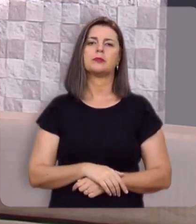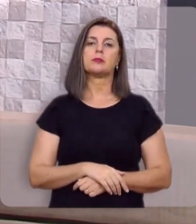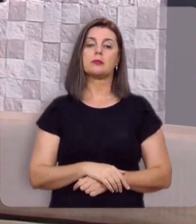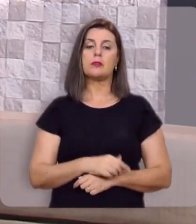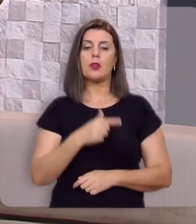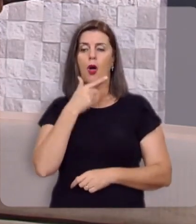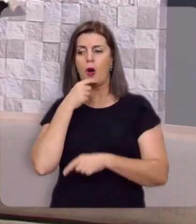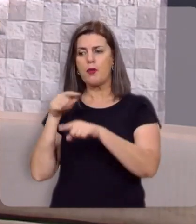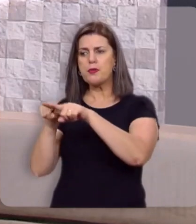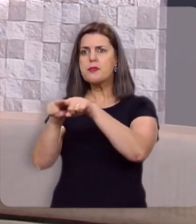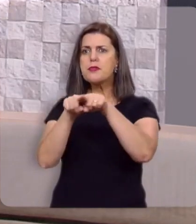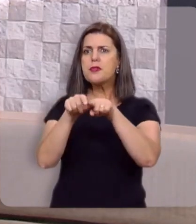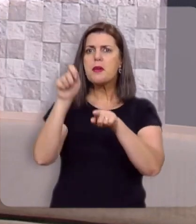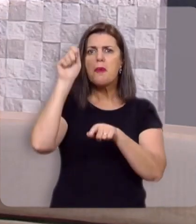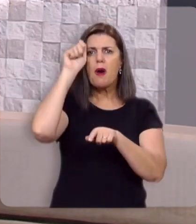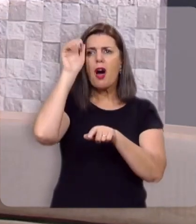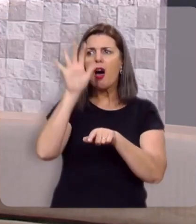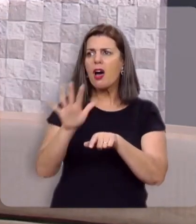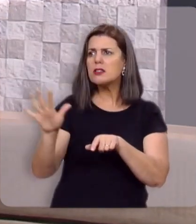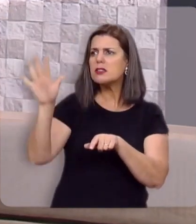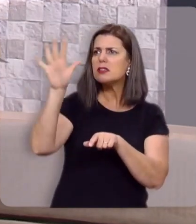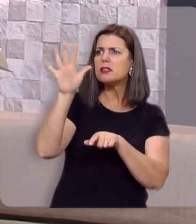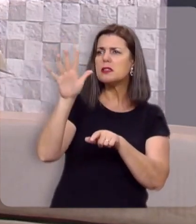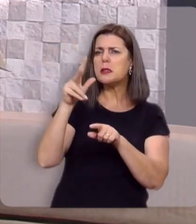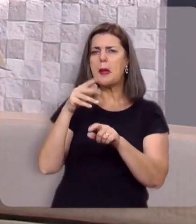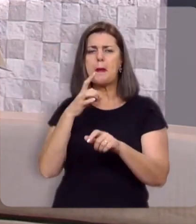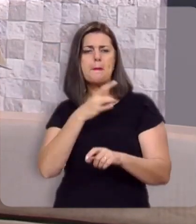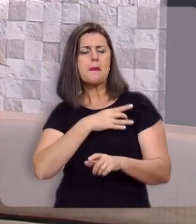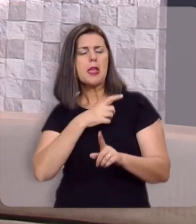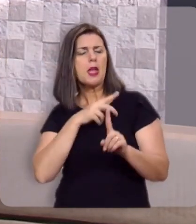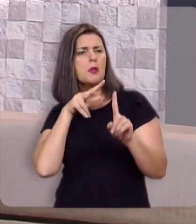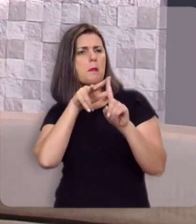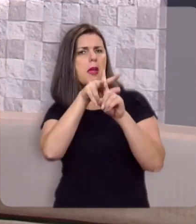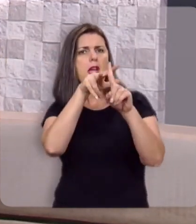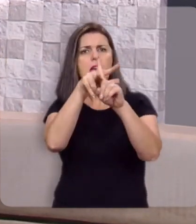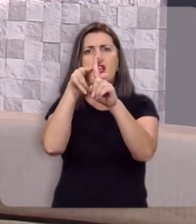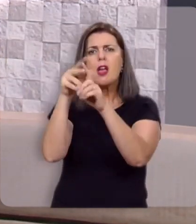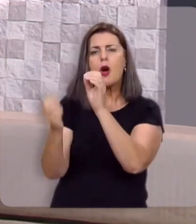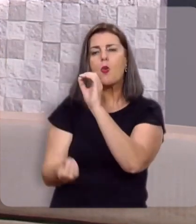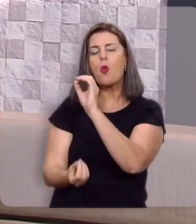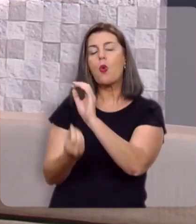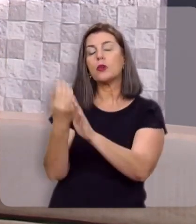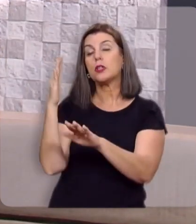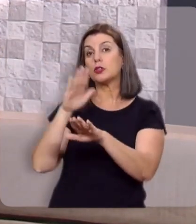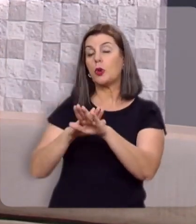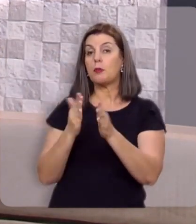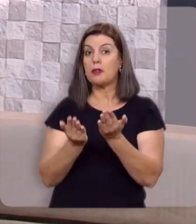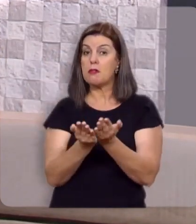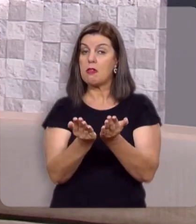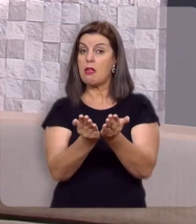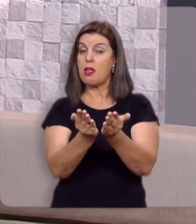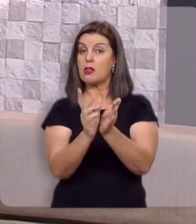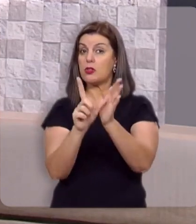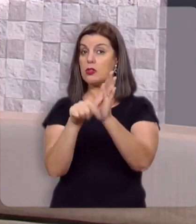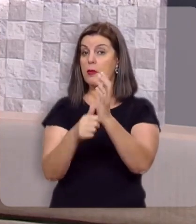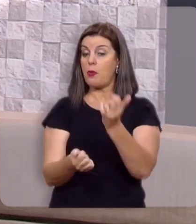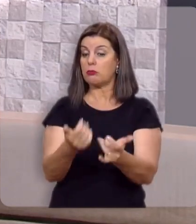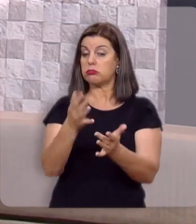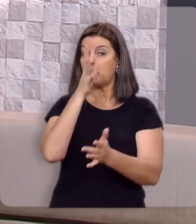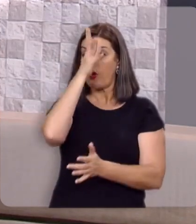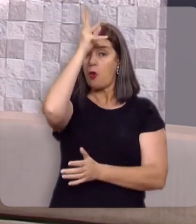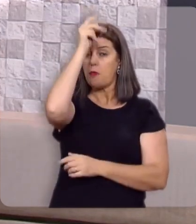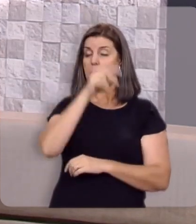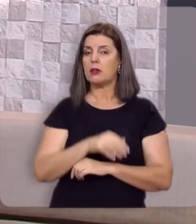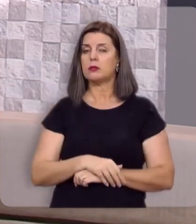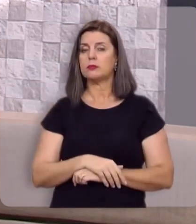Os irmãos da Ásia, com medo da perseguição que caiu sobre os cristãos, depois do incêndio